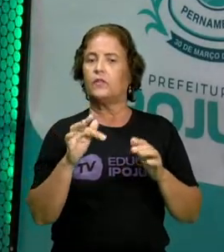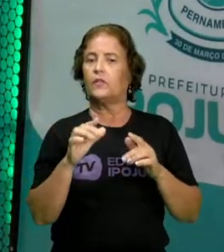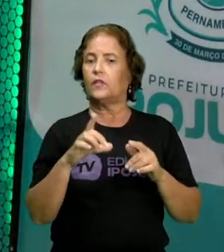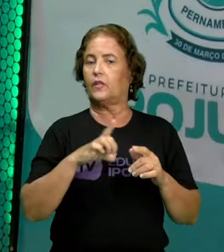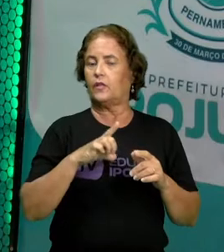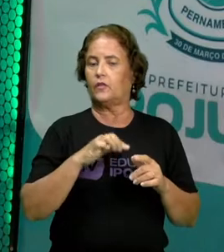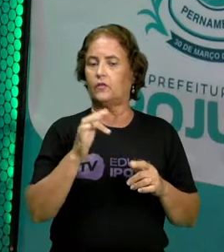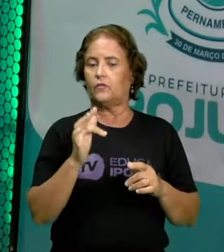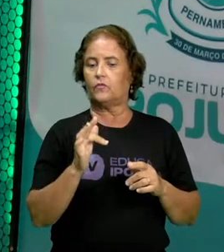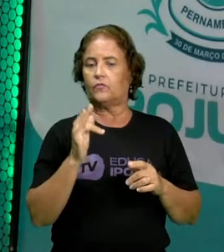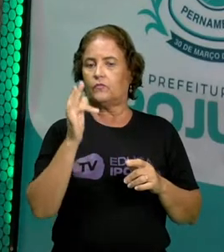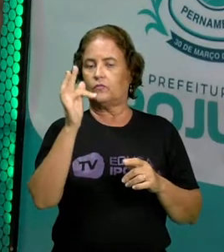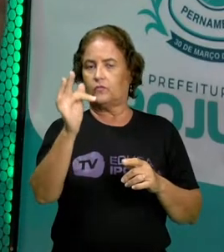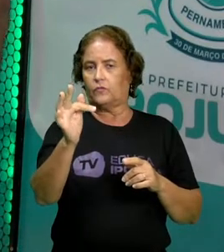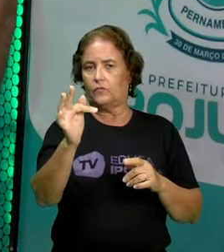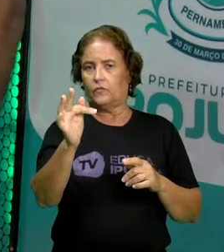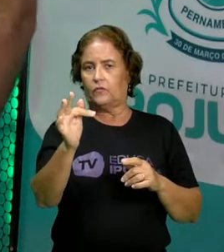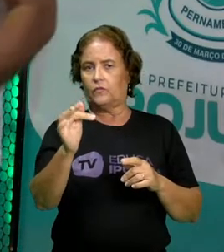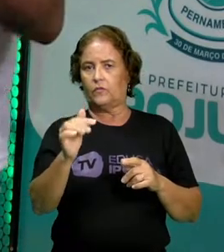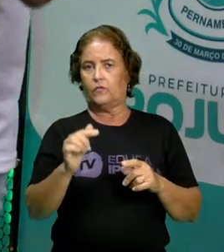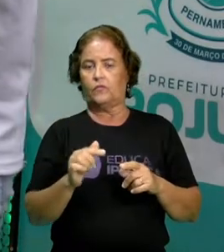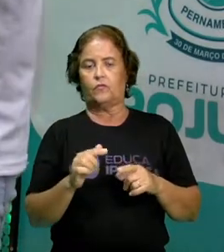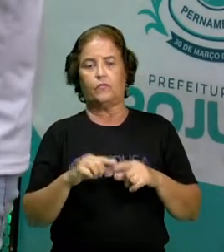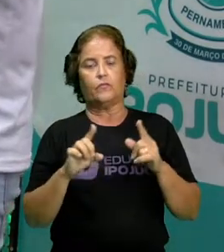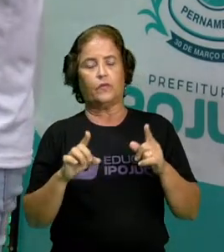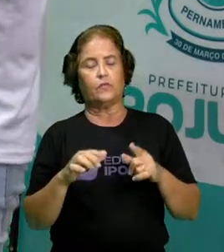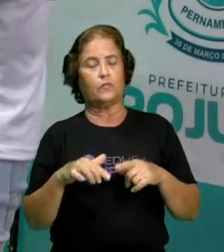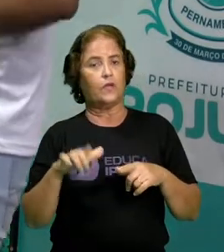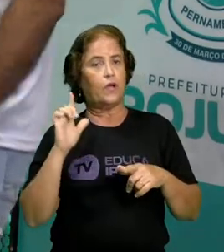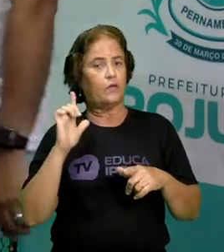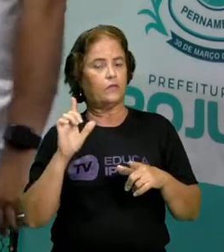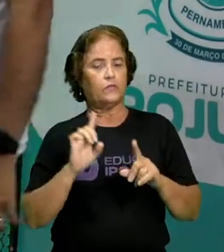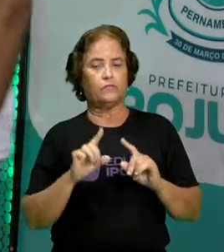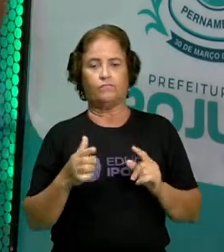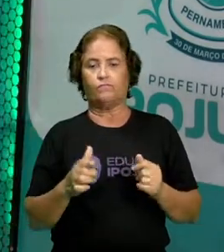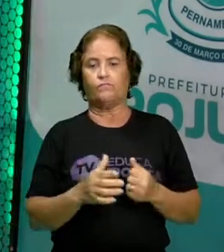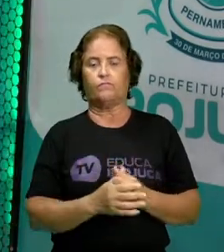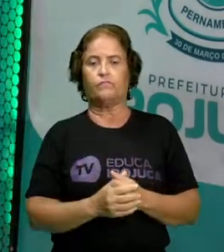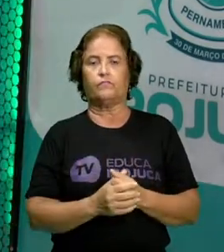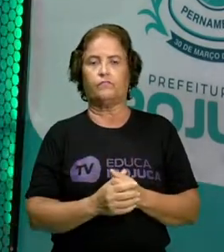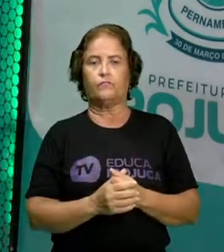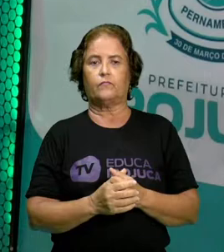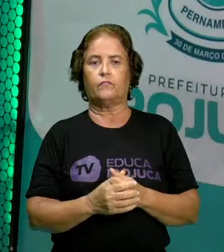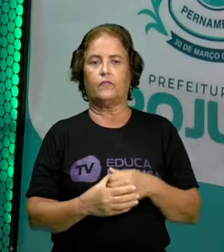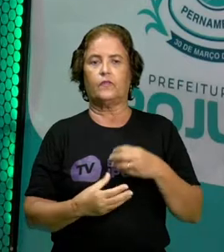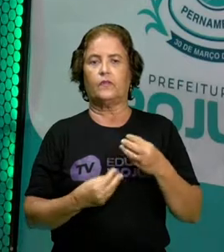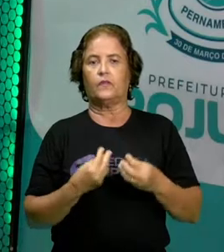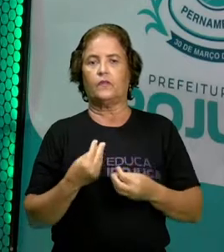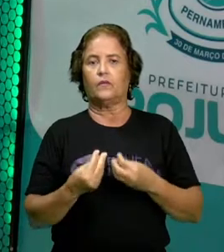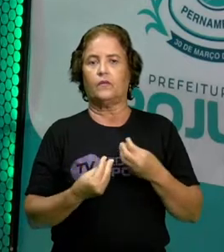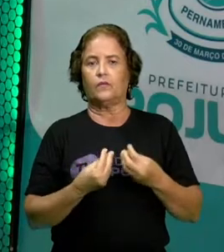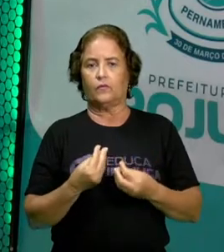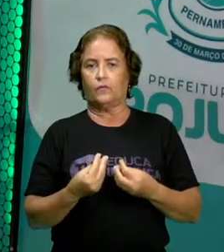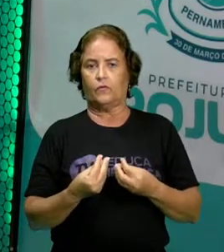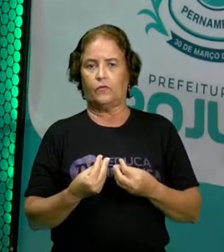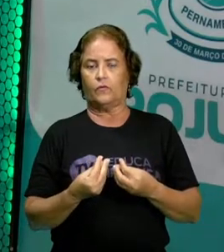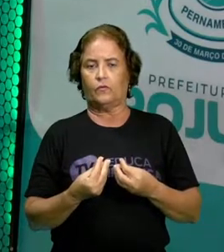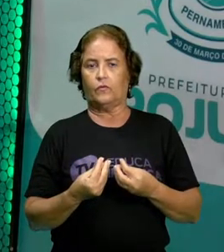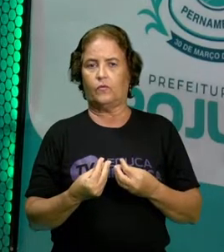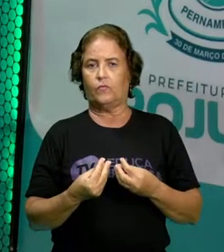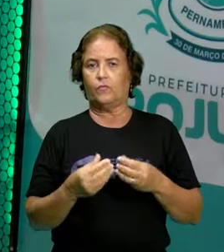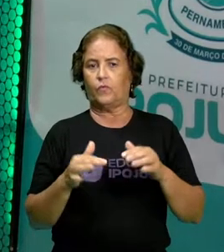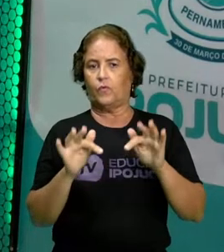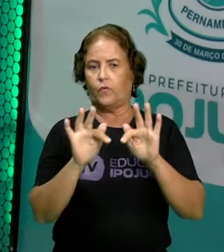partícula to antes dele. Tá bom? Grave isso aí também. Bem, então, como que ficaria uma frase